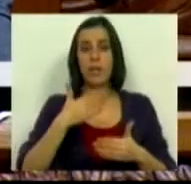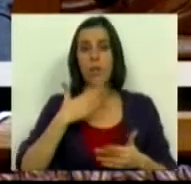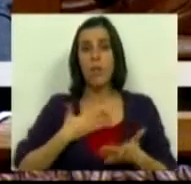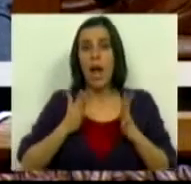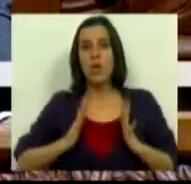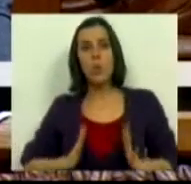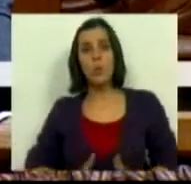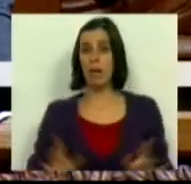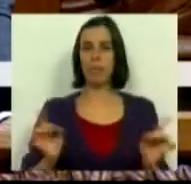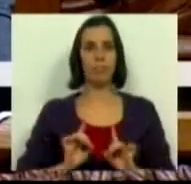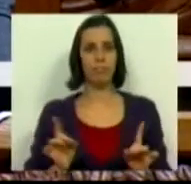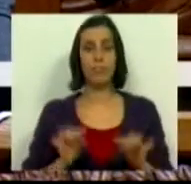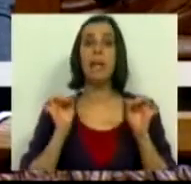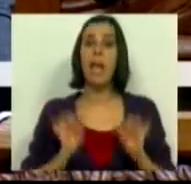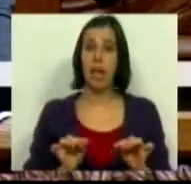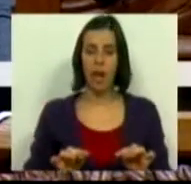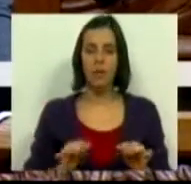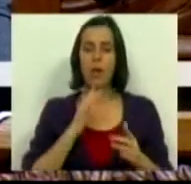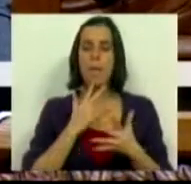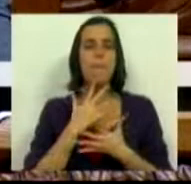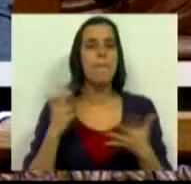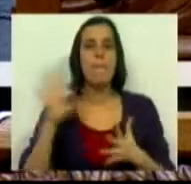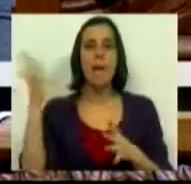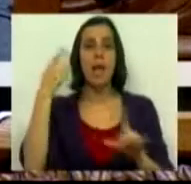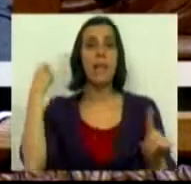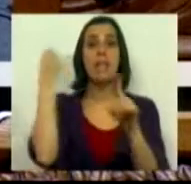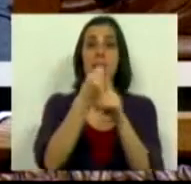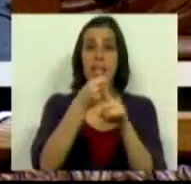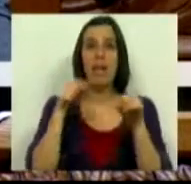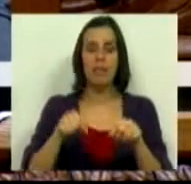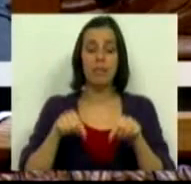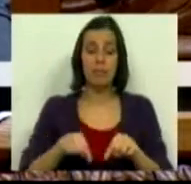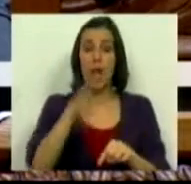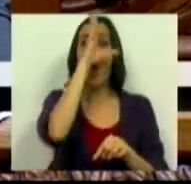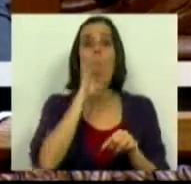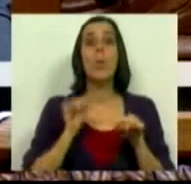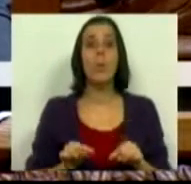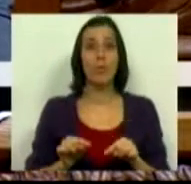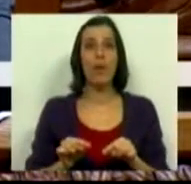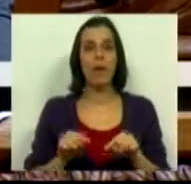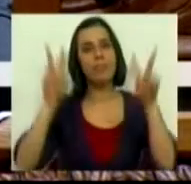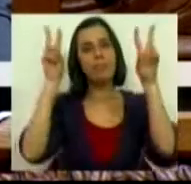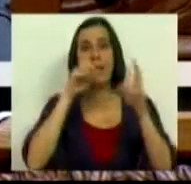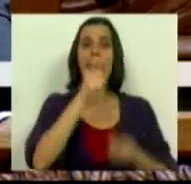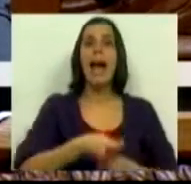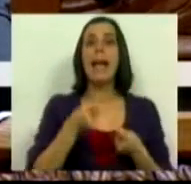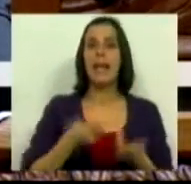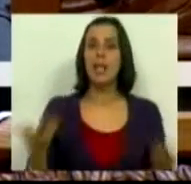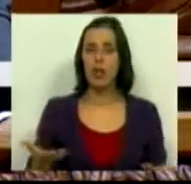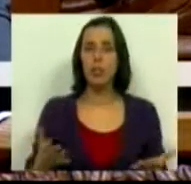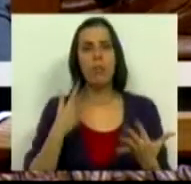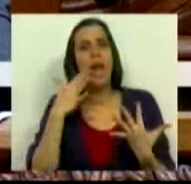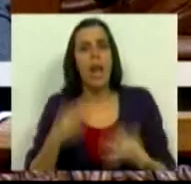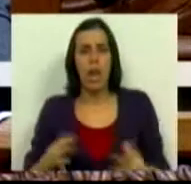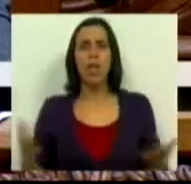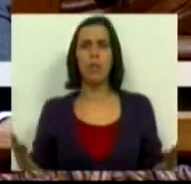sossegar. Este é o maior desafio deste governo em matéria agrícola. que